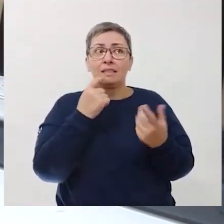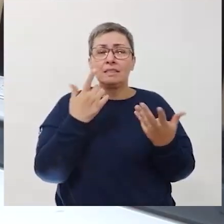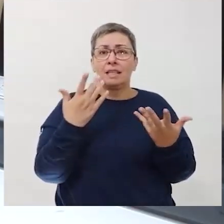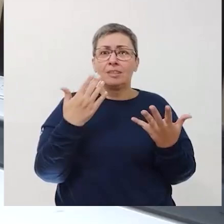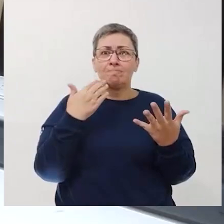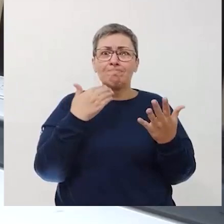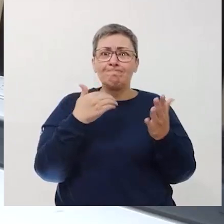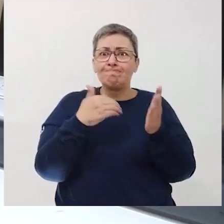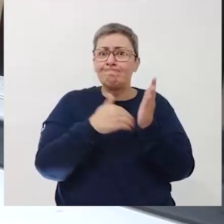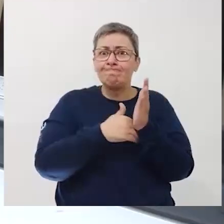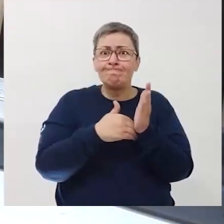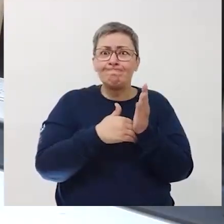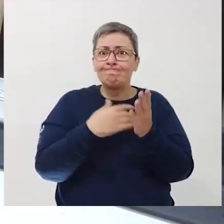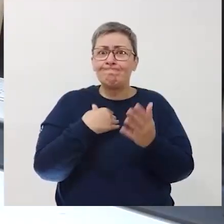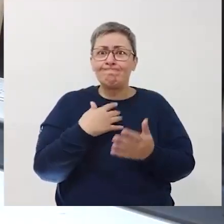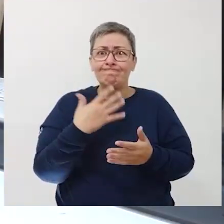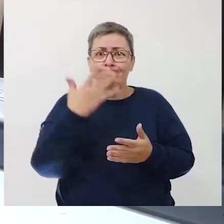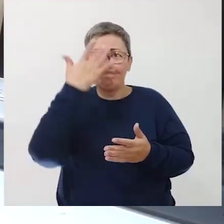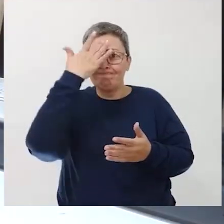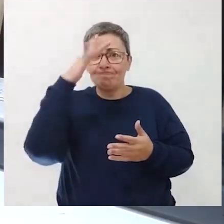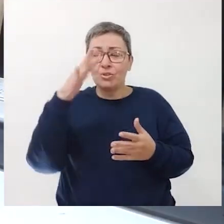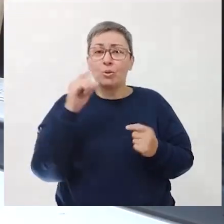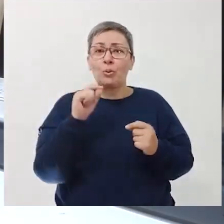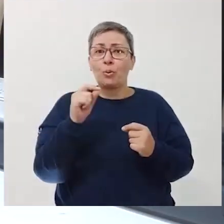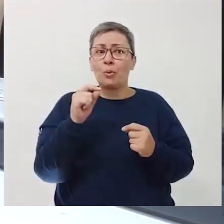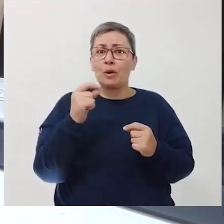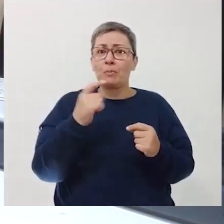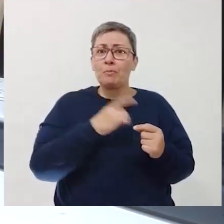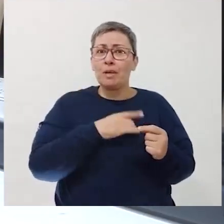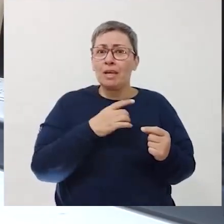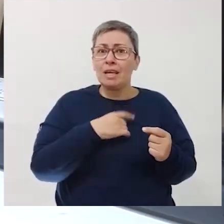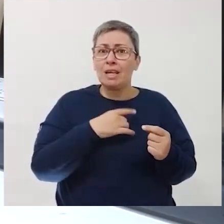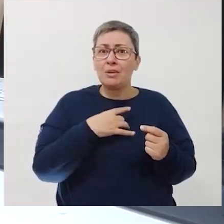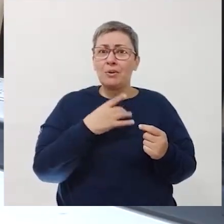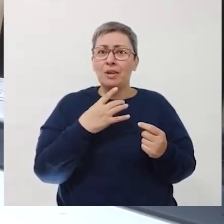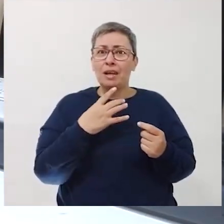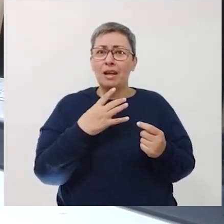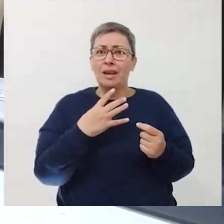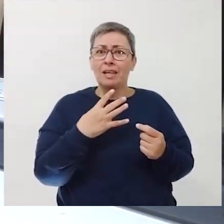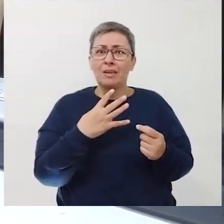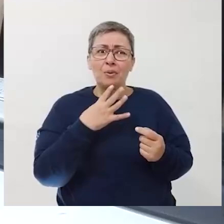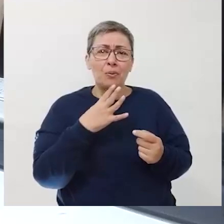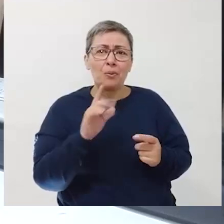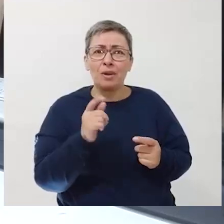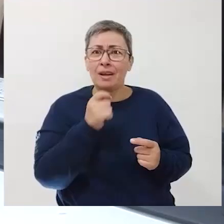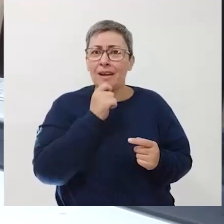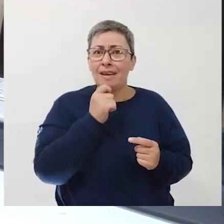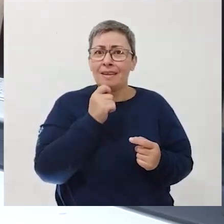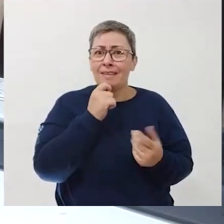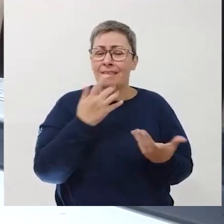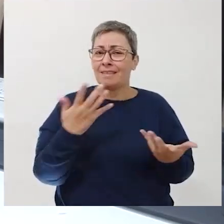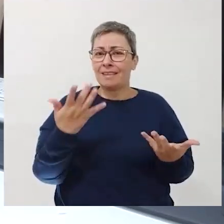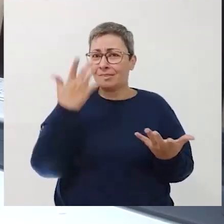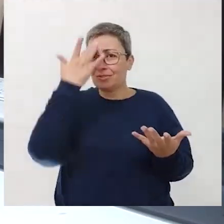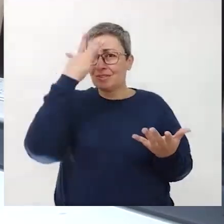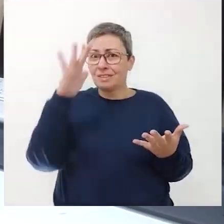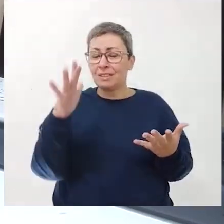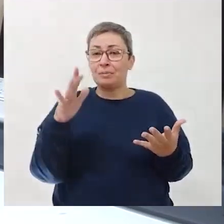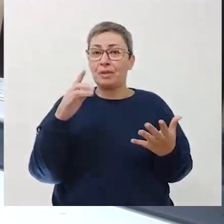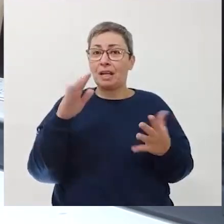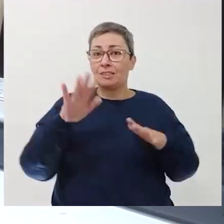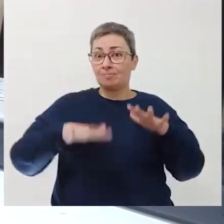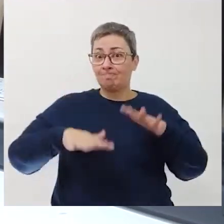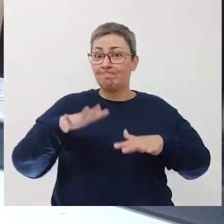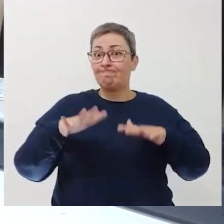mistério. O medo do desconhecido geralmente é lembrado na ciência, muitas